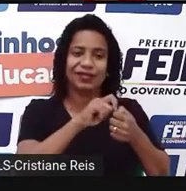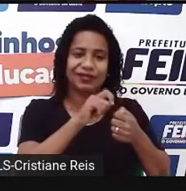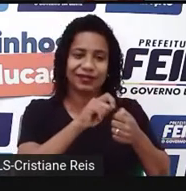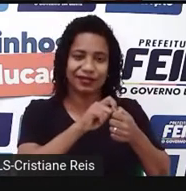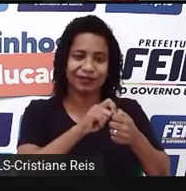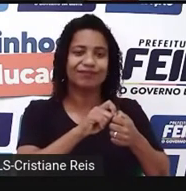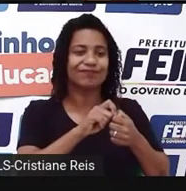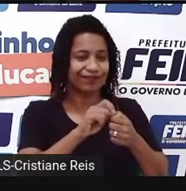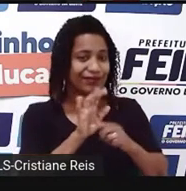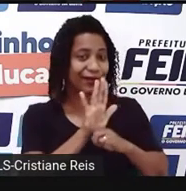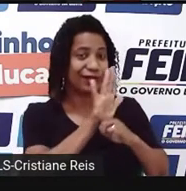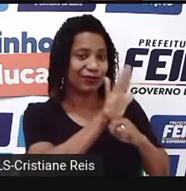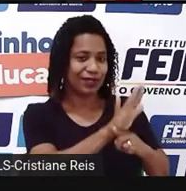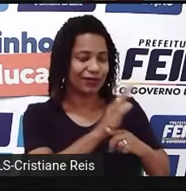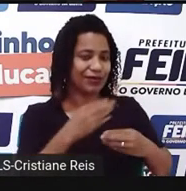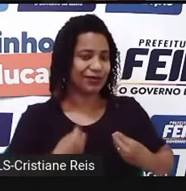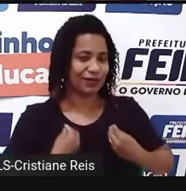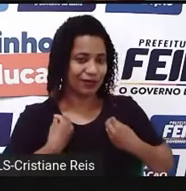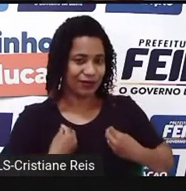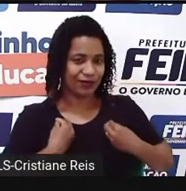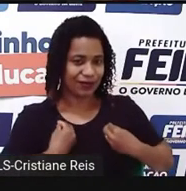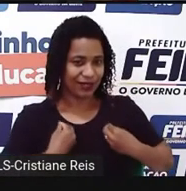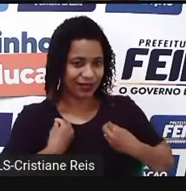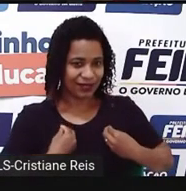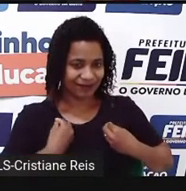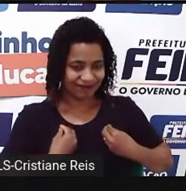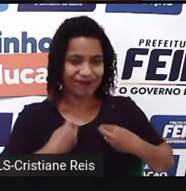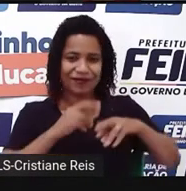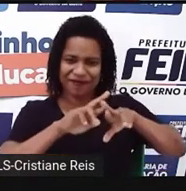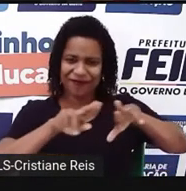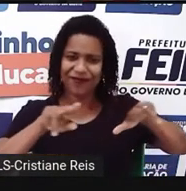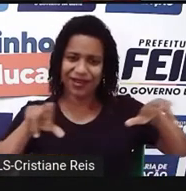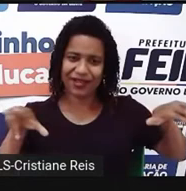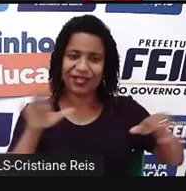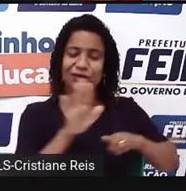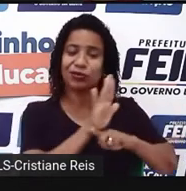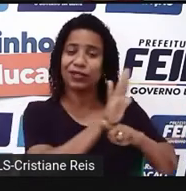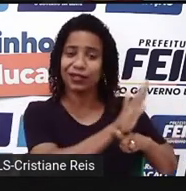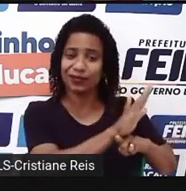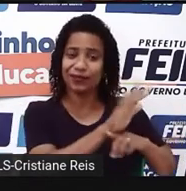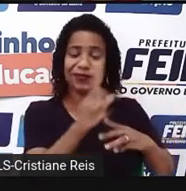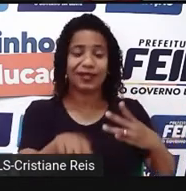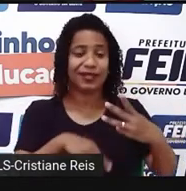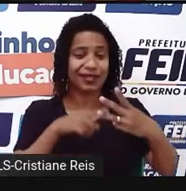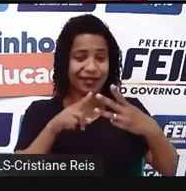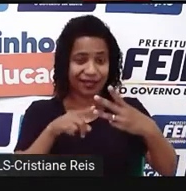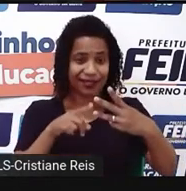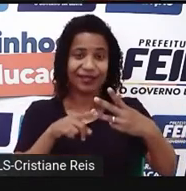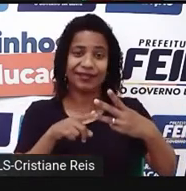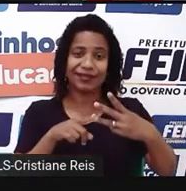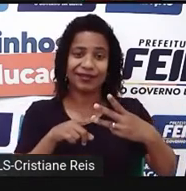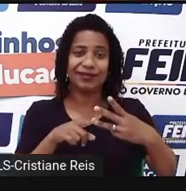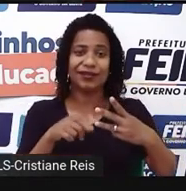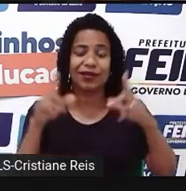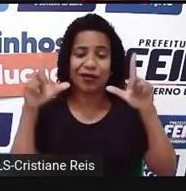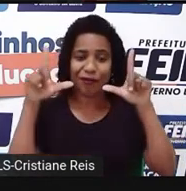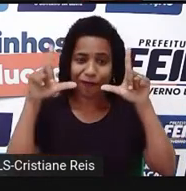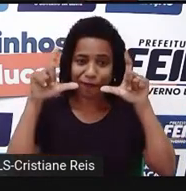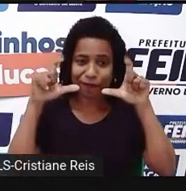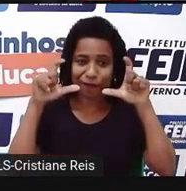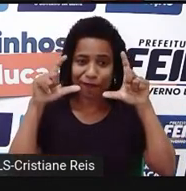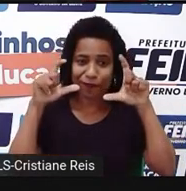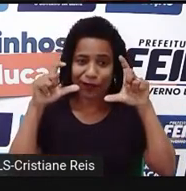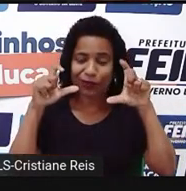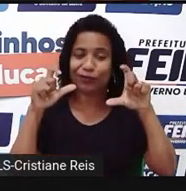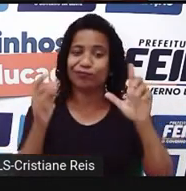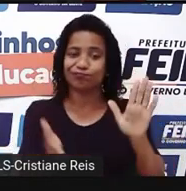humana ou da vida dos seres, de um modo geral. E aqui nós temos uma fotografia de